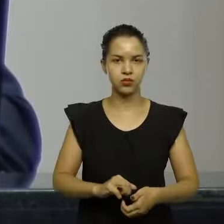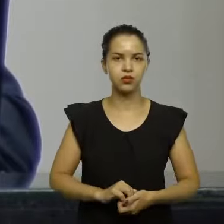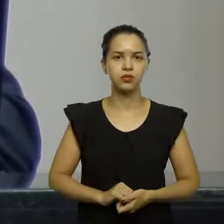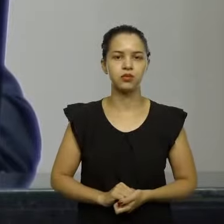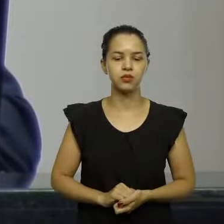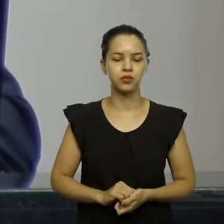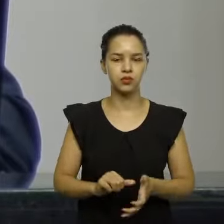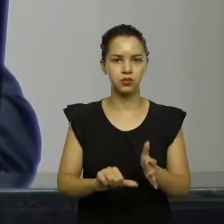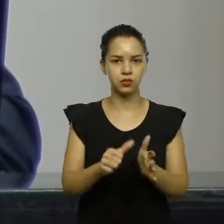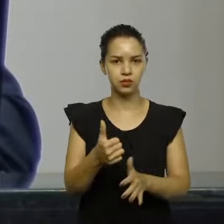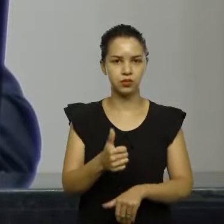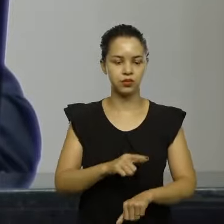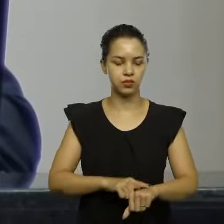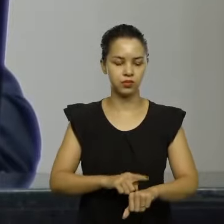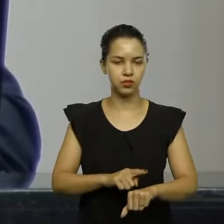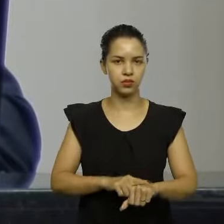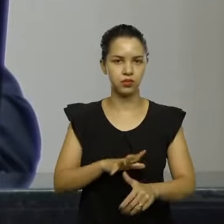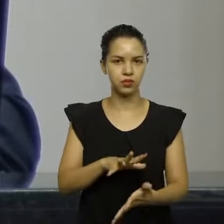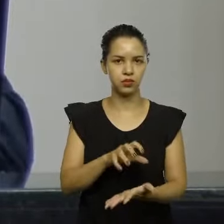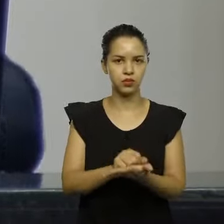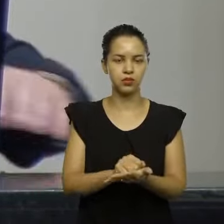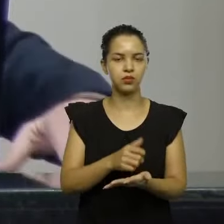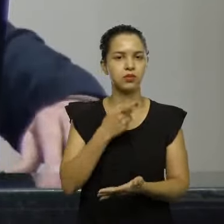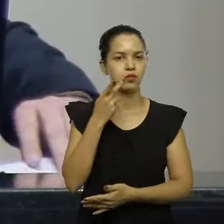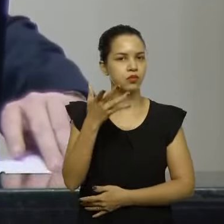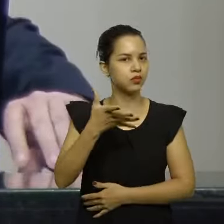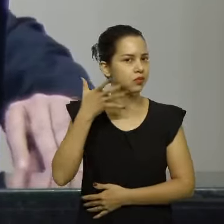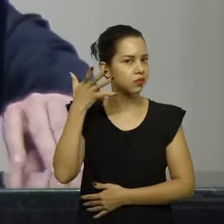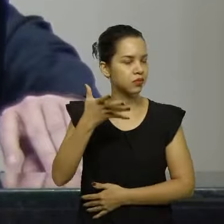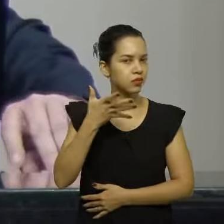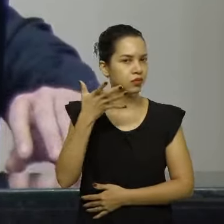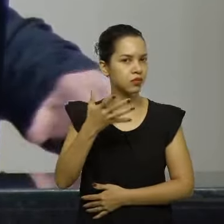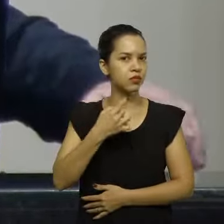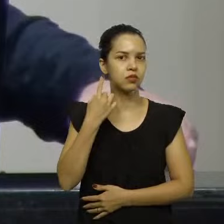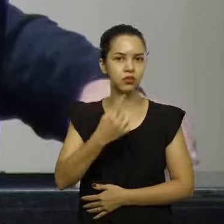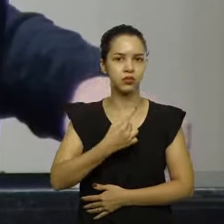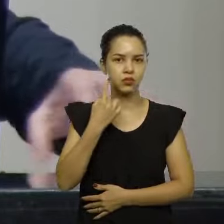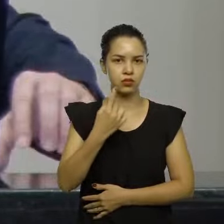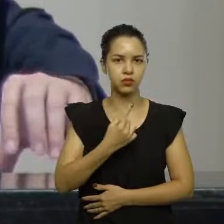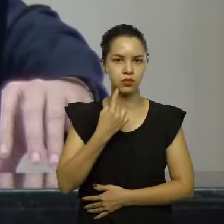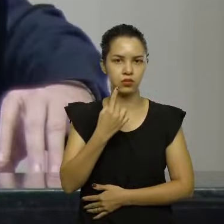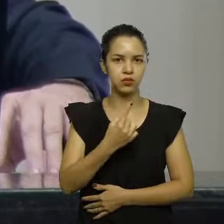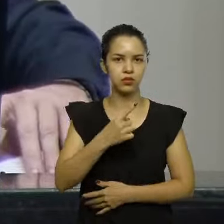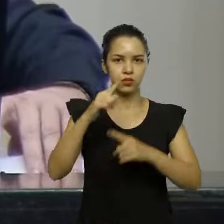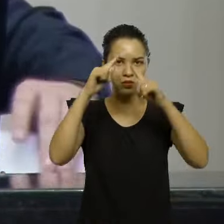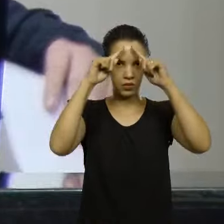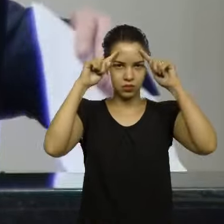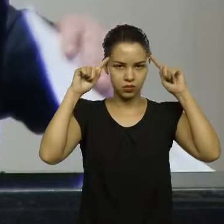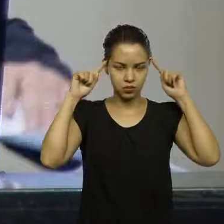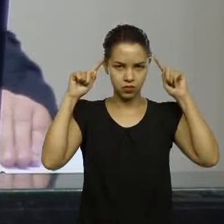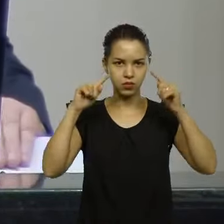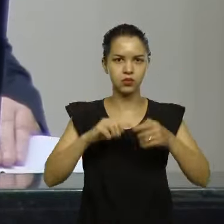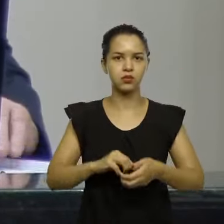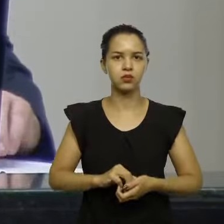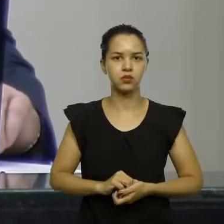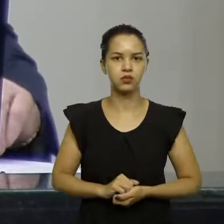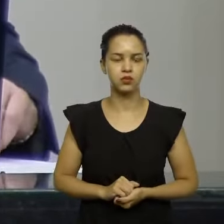Primeiro orador inscrito para falar, deputado Sargento Lima,